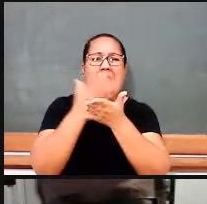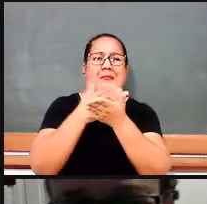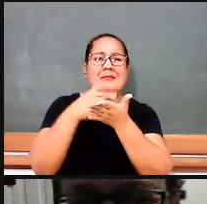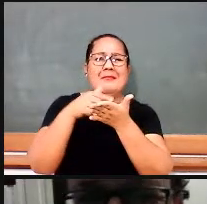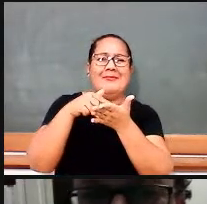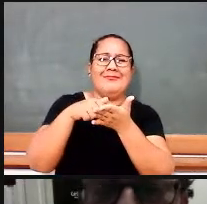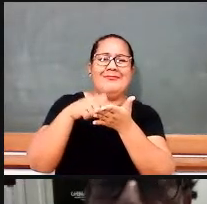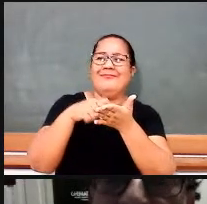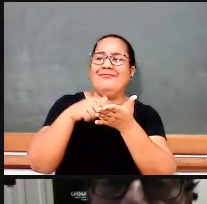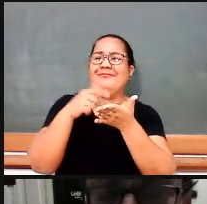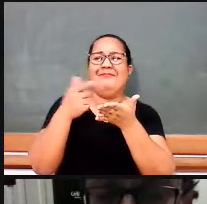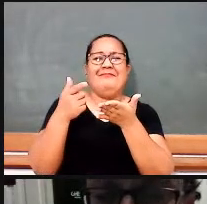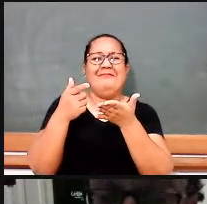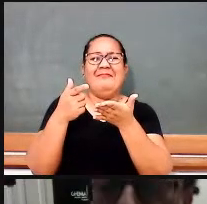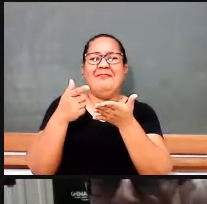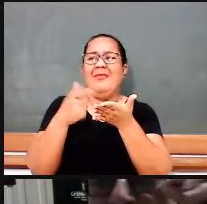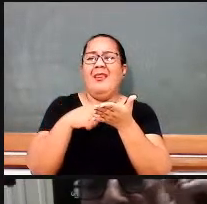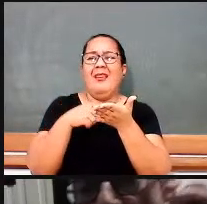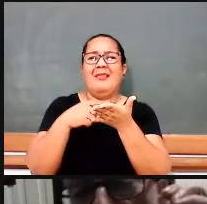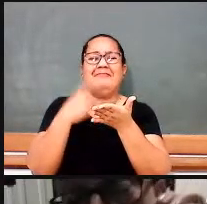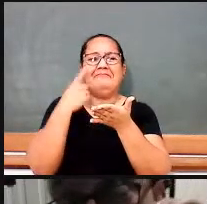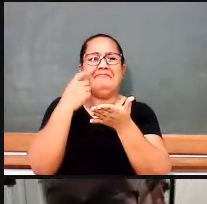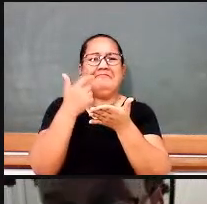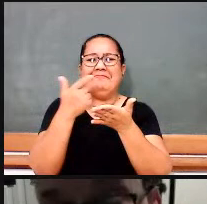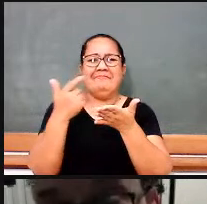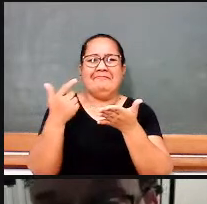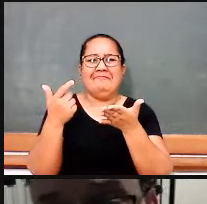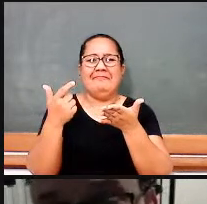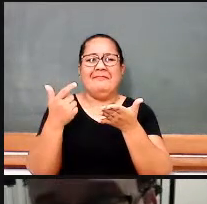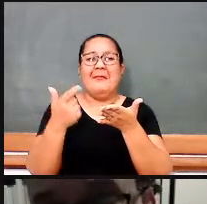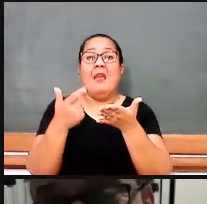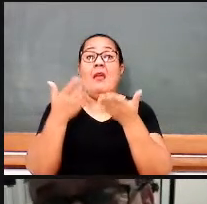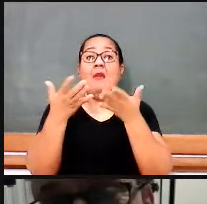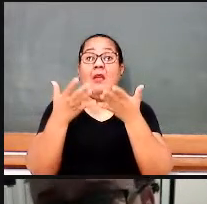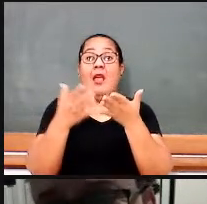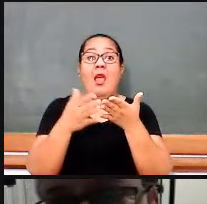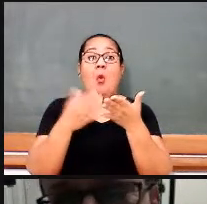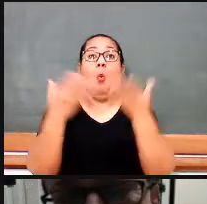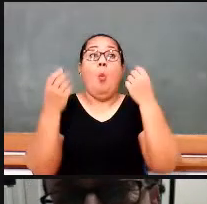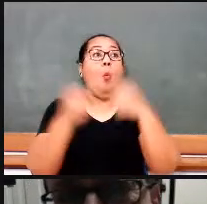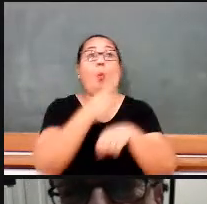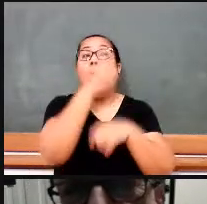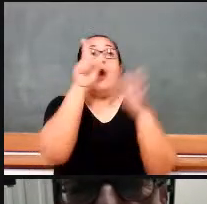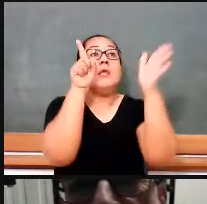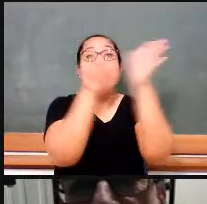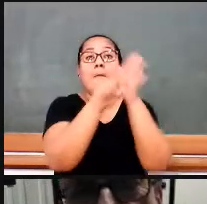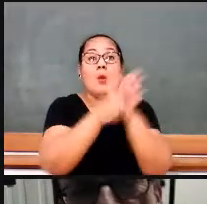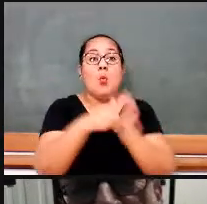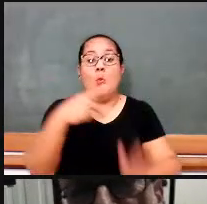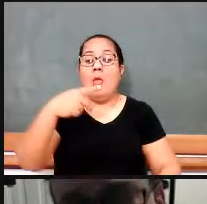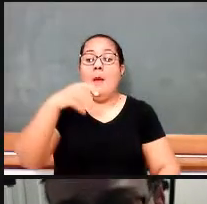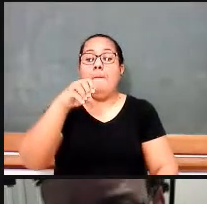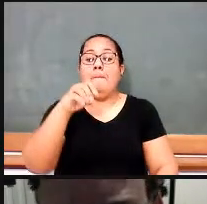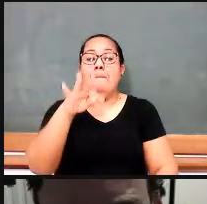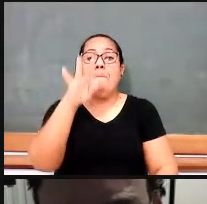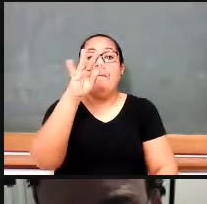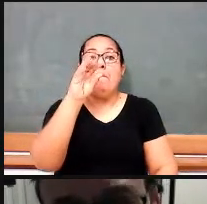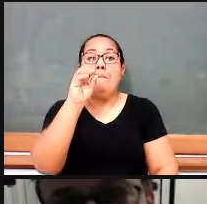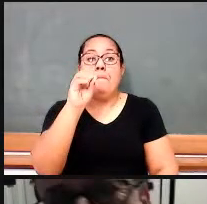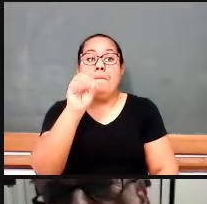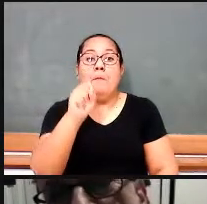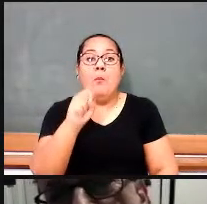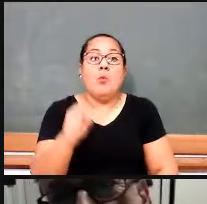oficiais pouco interessam. O que interessa é o rol de pontos que vai cair no exame. É isso que interessa, é isso que vai ser